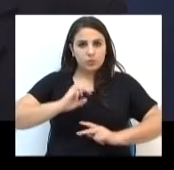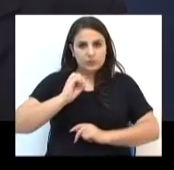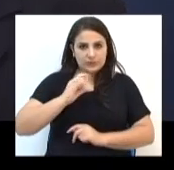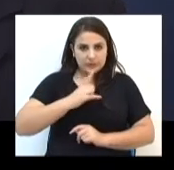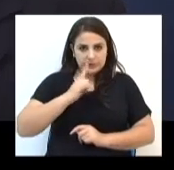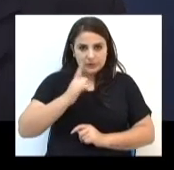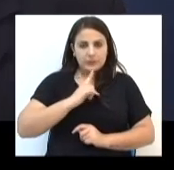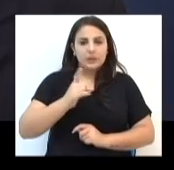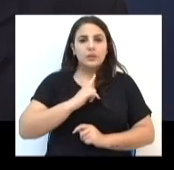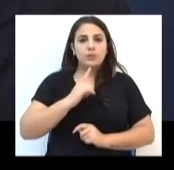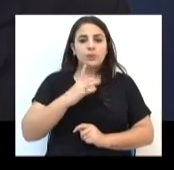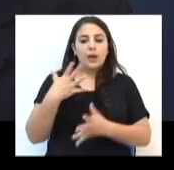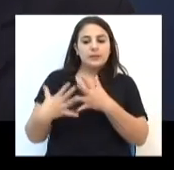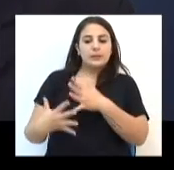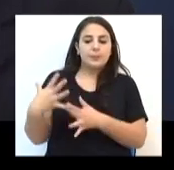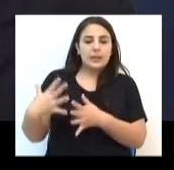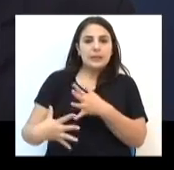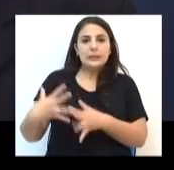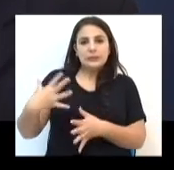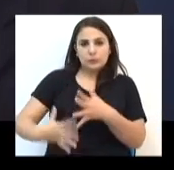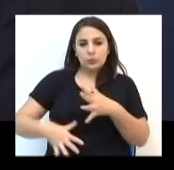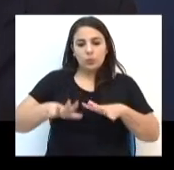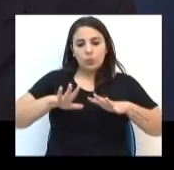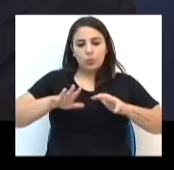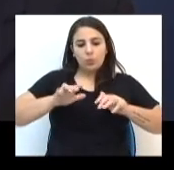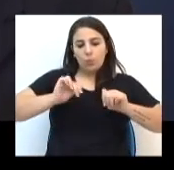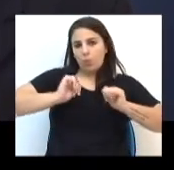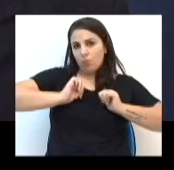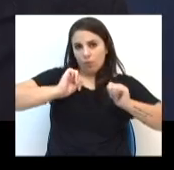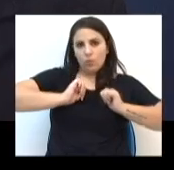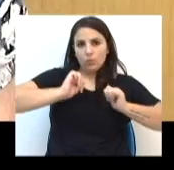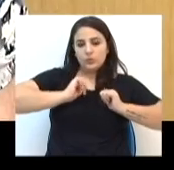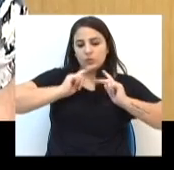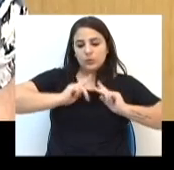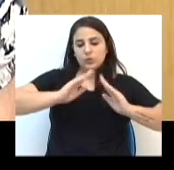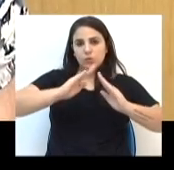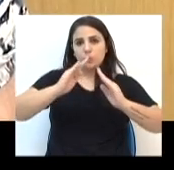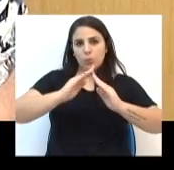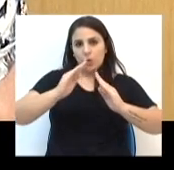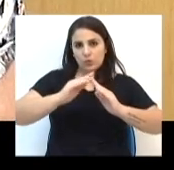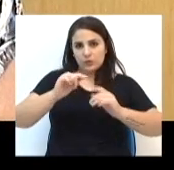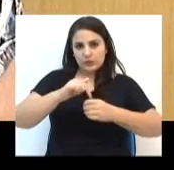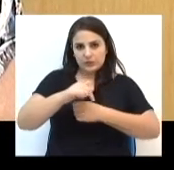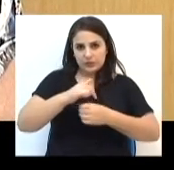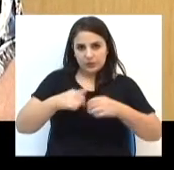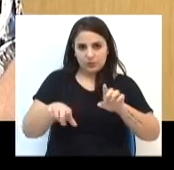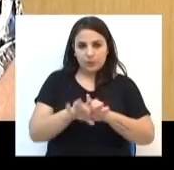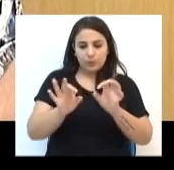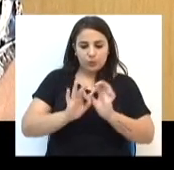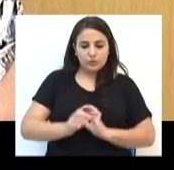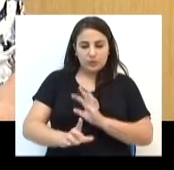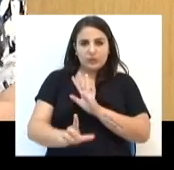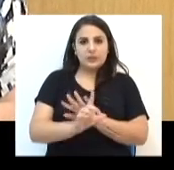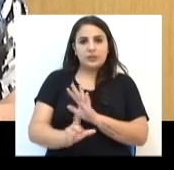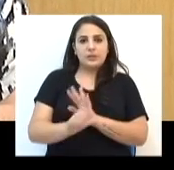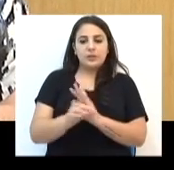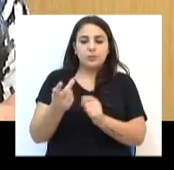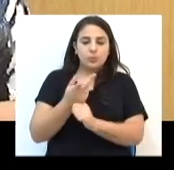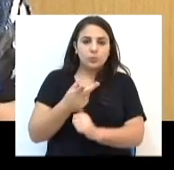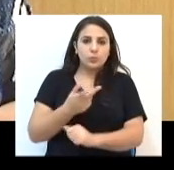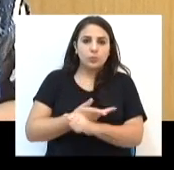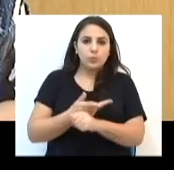estão prejudicando o descanso dos moradores da nossa cidade. E ainda, o projeto de lei buscava a